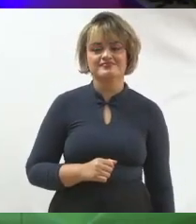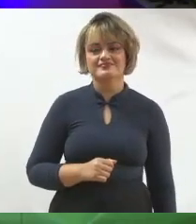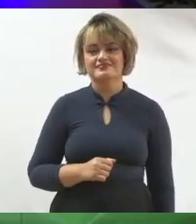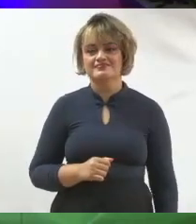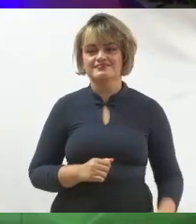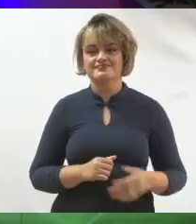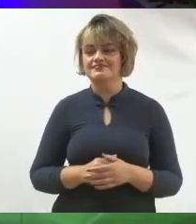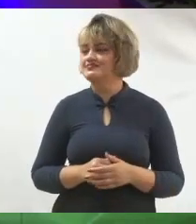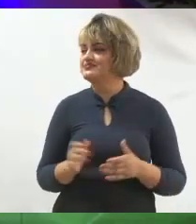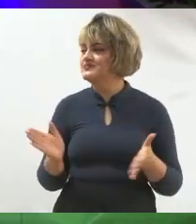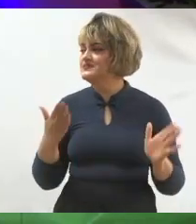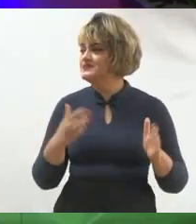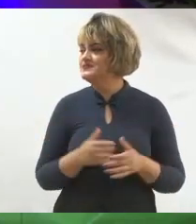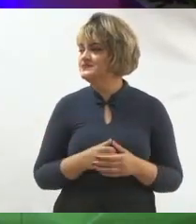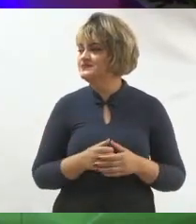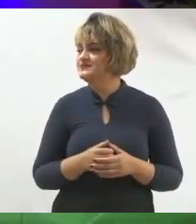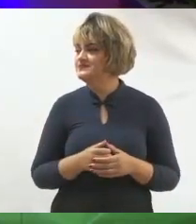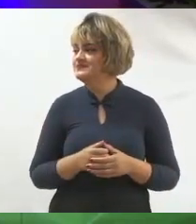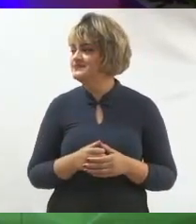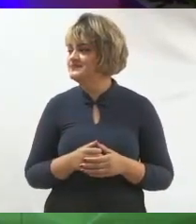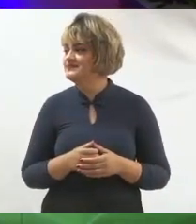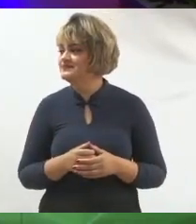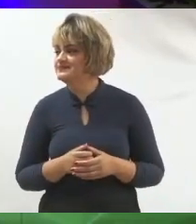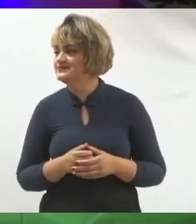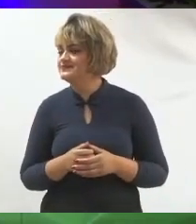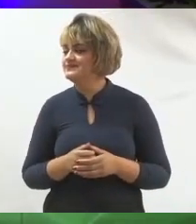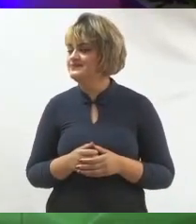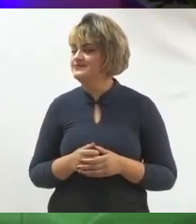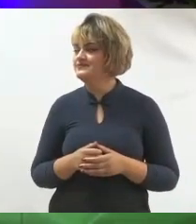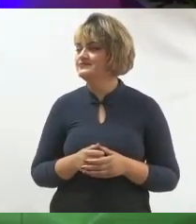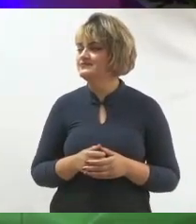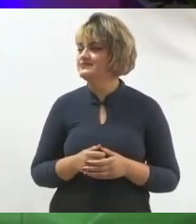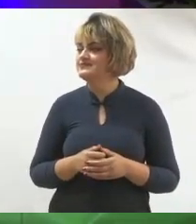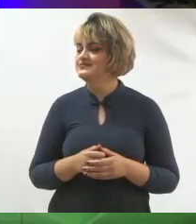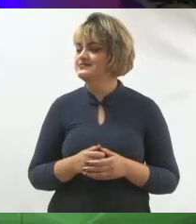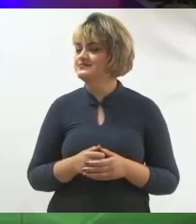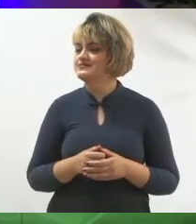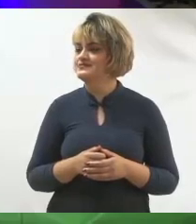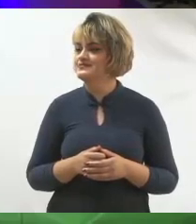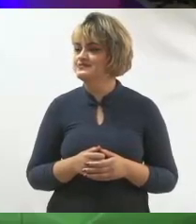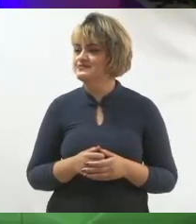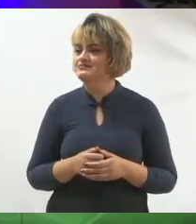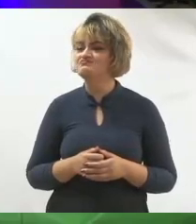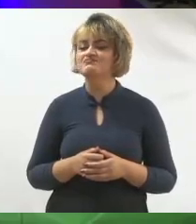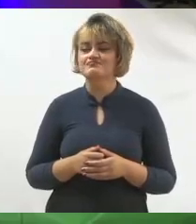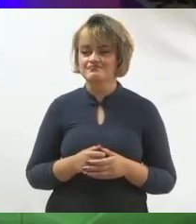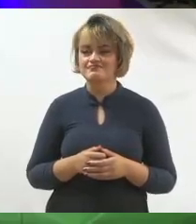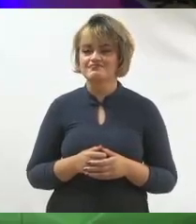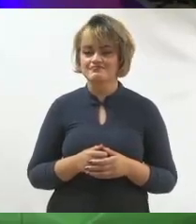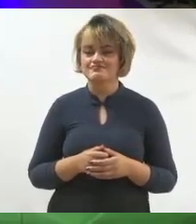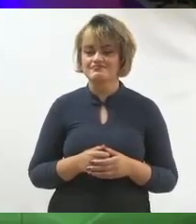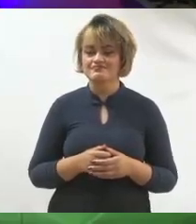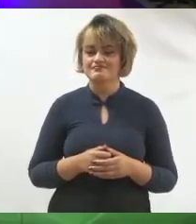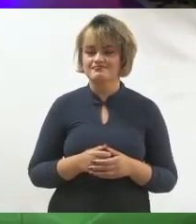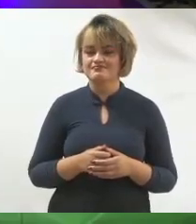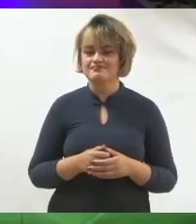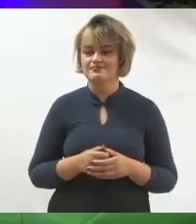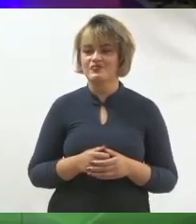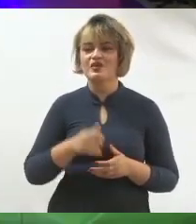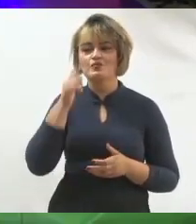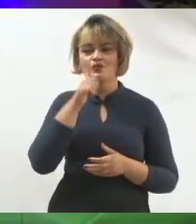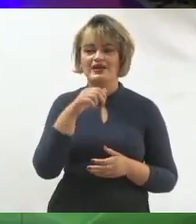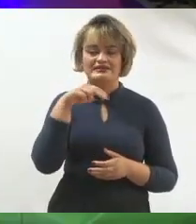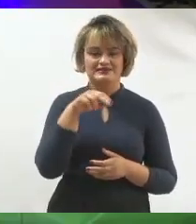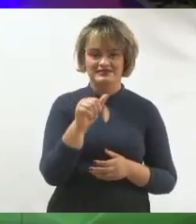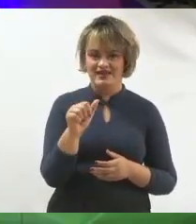Pode passar aqui, que o meu controle não está funcionando. Obrigada. Bom, eu sou Natália